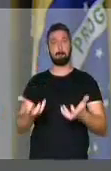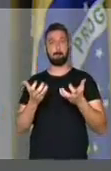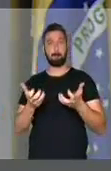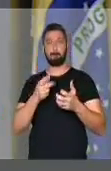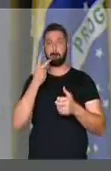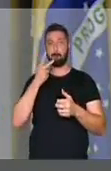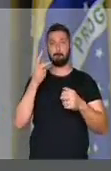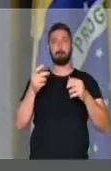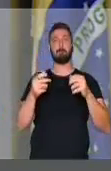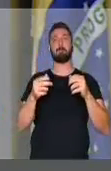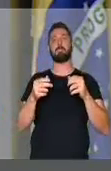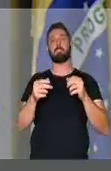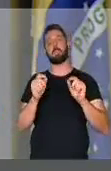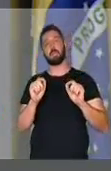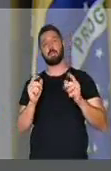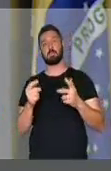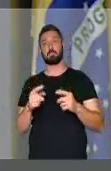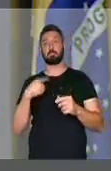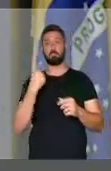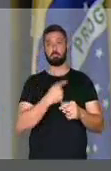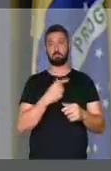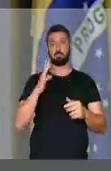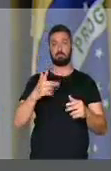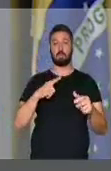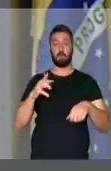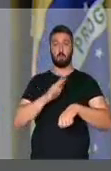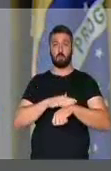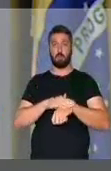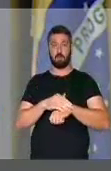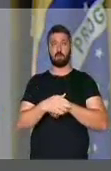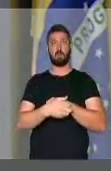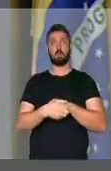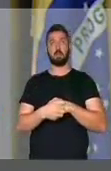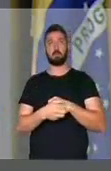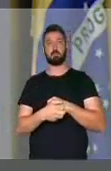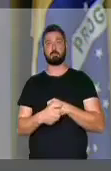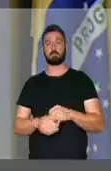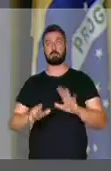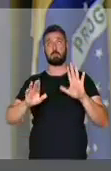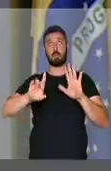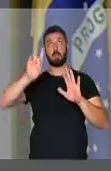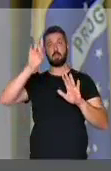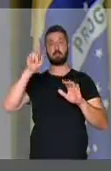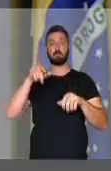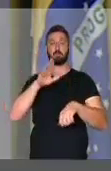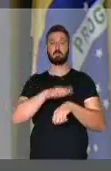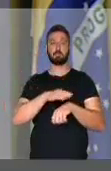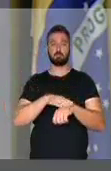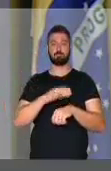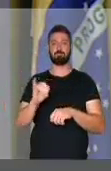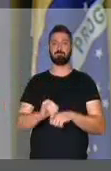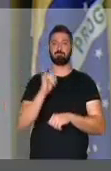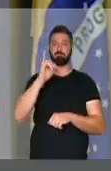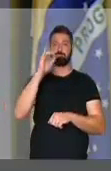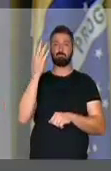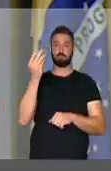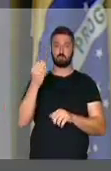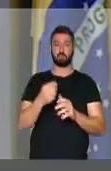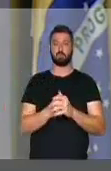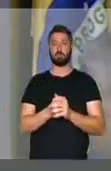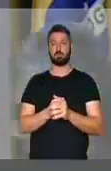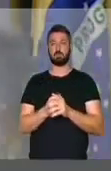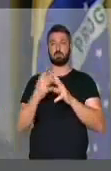dizer que nós estamos vivendo um momento, graças a Deus, um momento muito importante